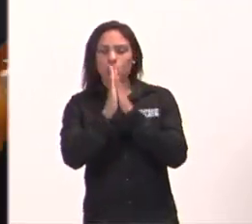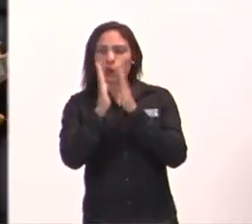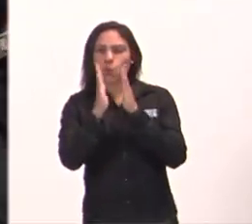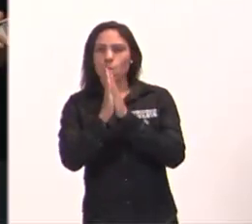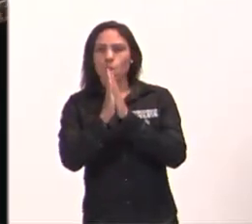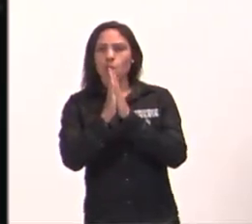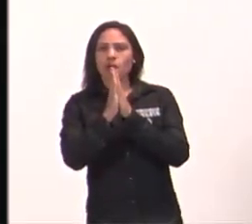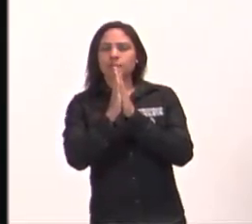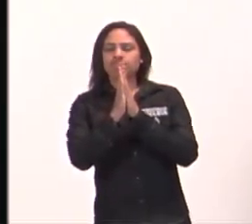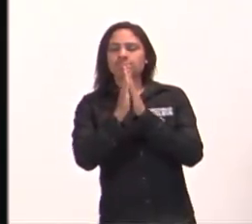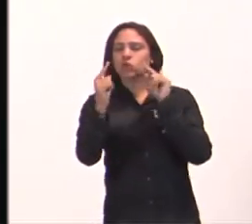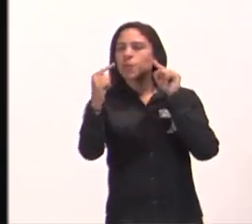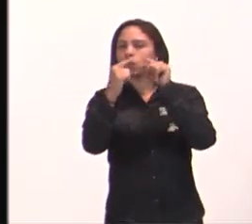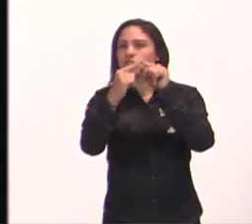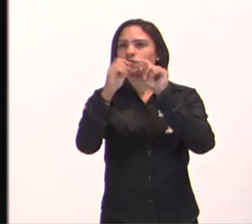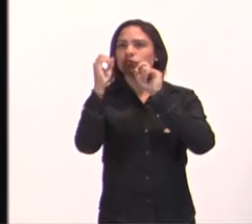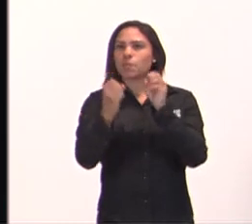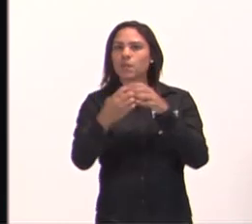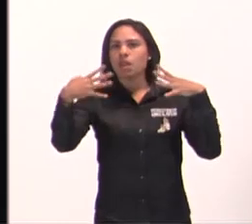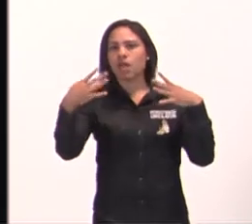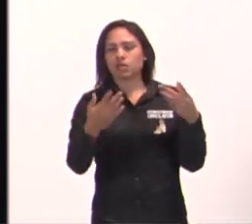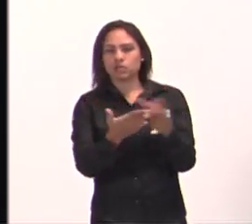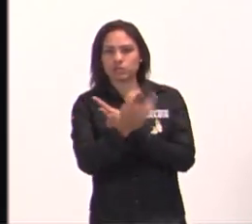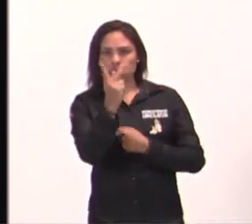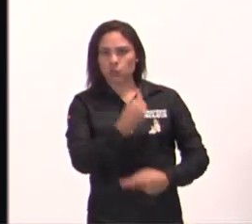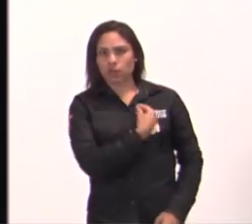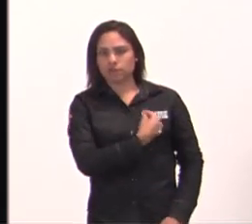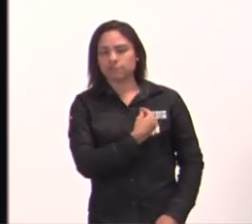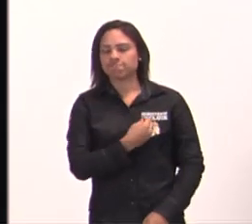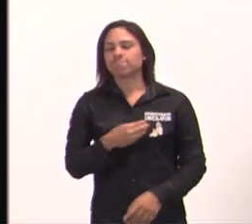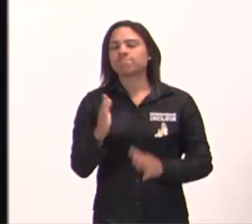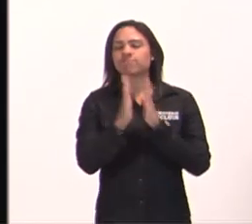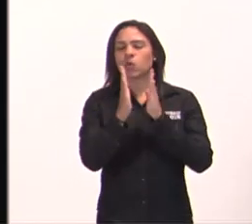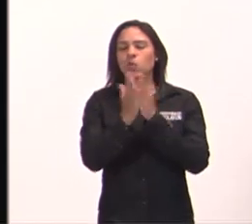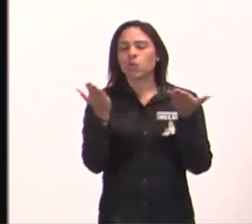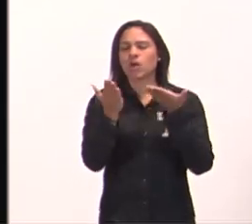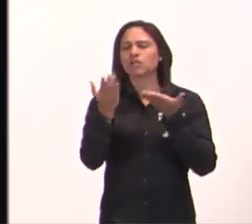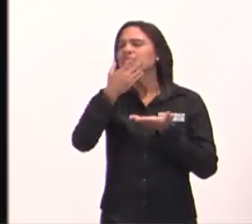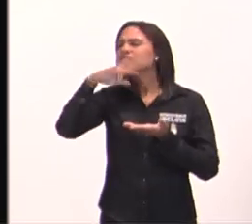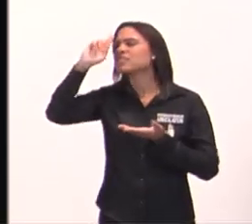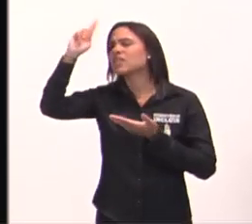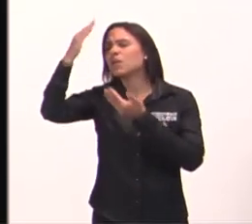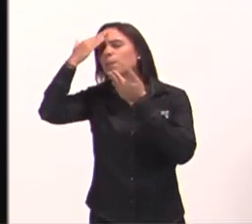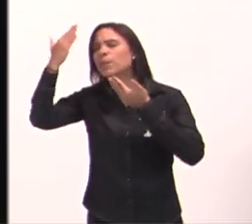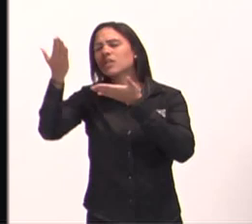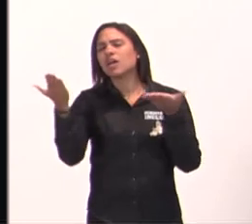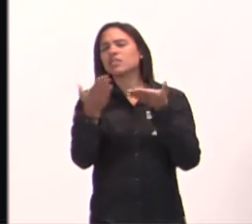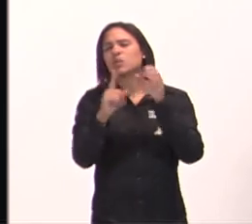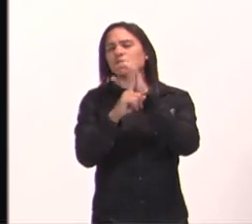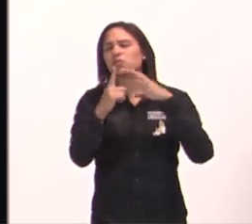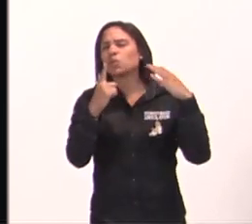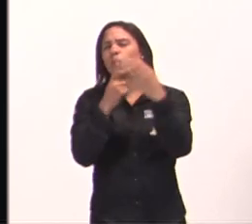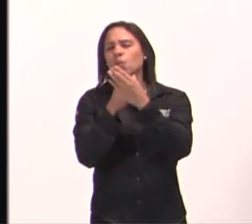vamos orar? Senhor, obrigado por mais um culto, nós vamos agora te louvar, com mais uma canção Deus, e nós queremos te